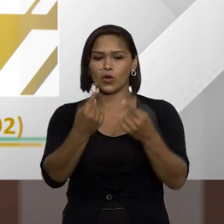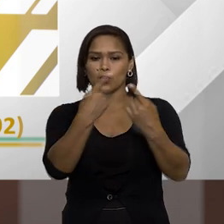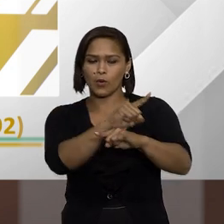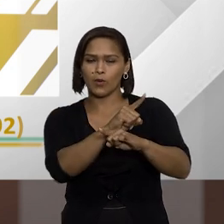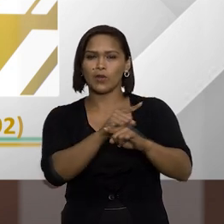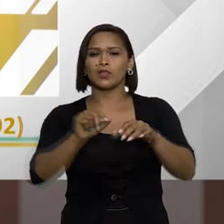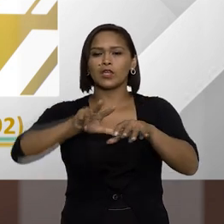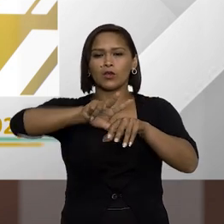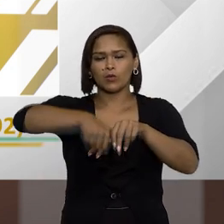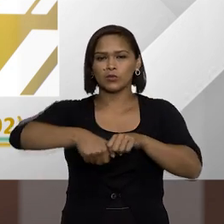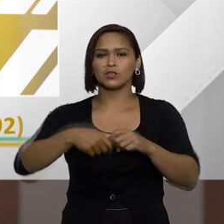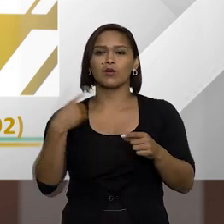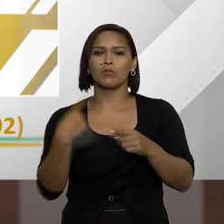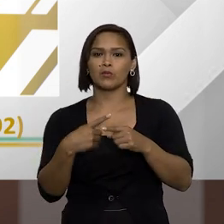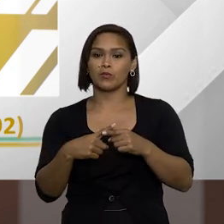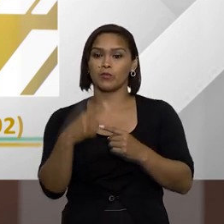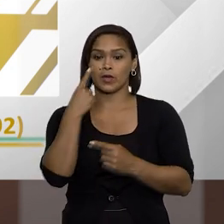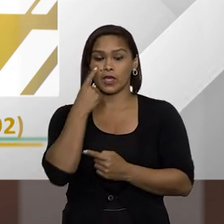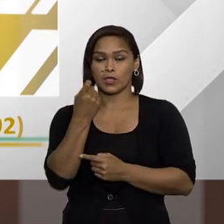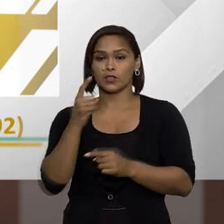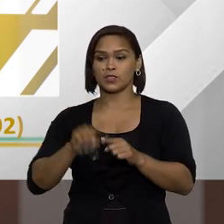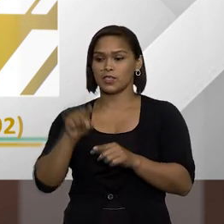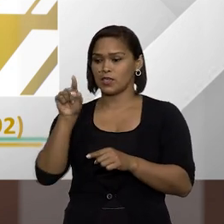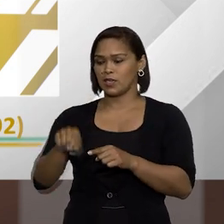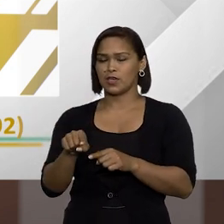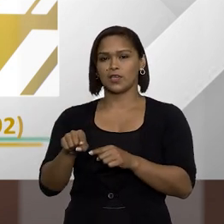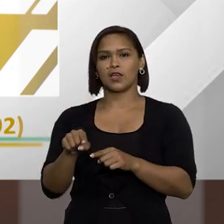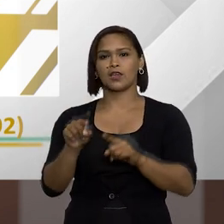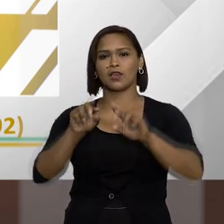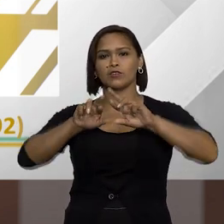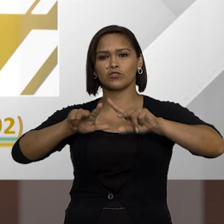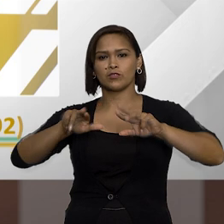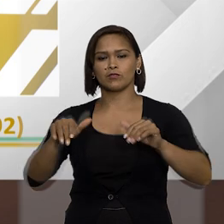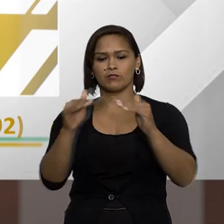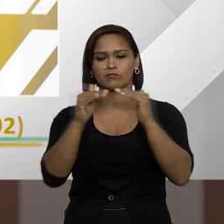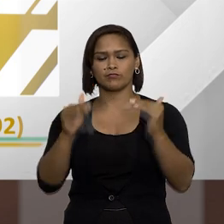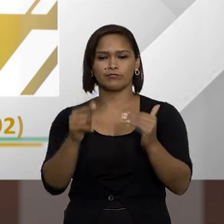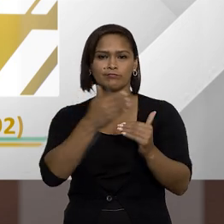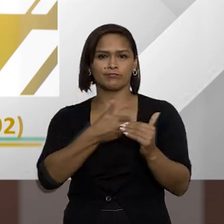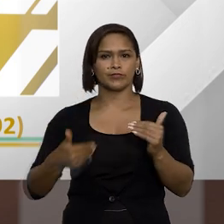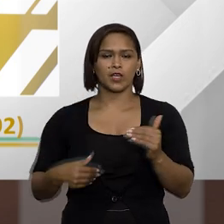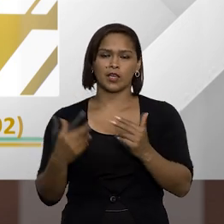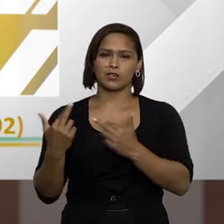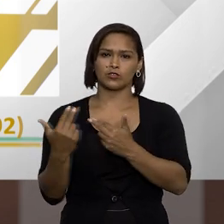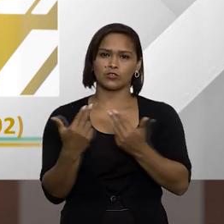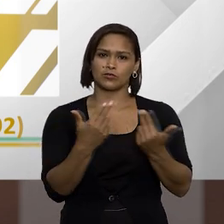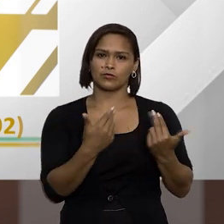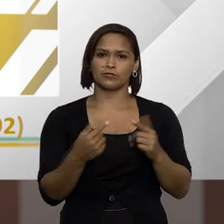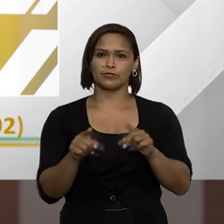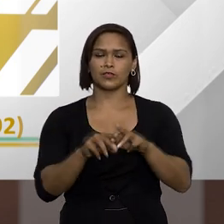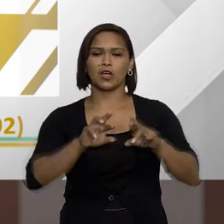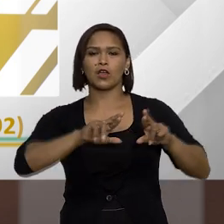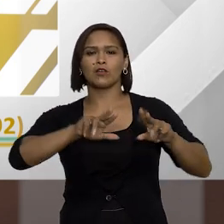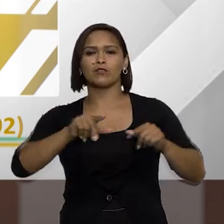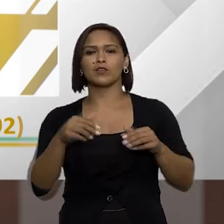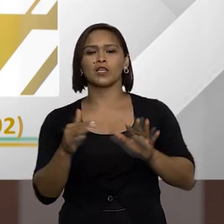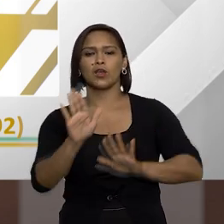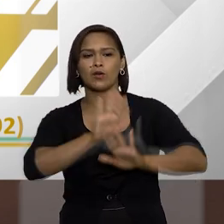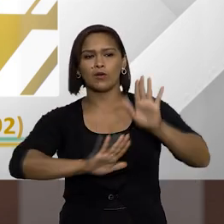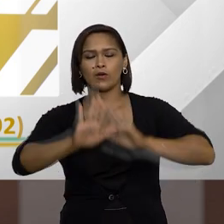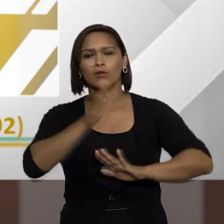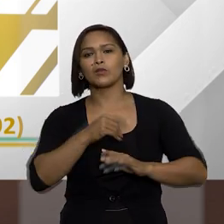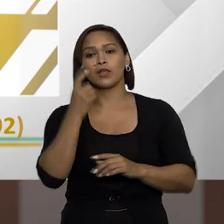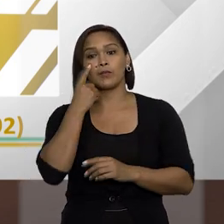esse tipo de atitude porque é do nosso interesse que aqueles que não coadunam da mesma posição da mesma do mesmo